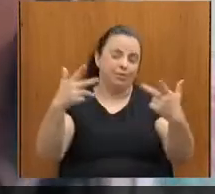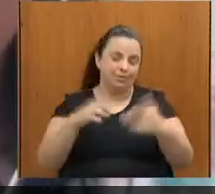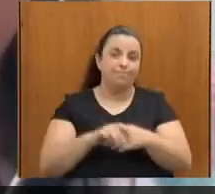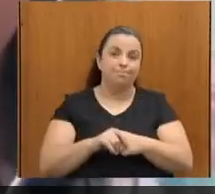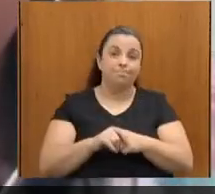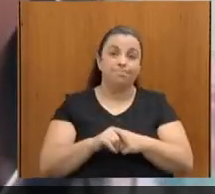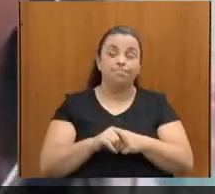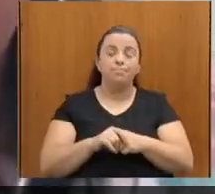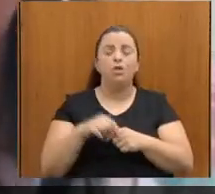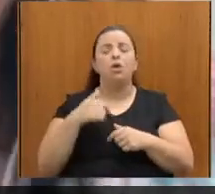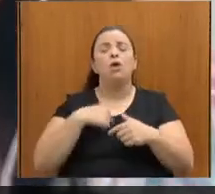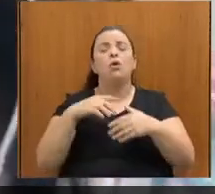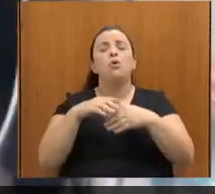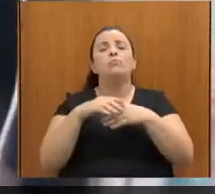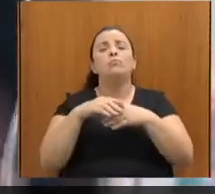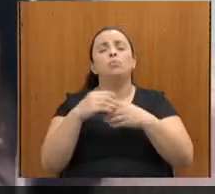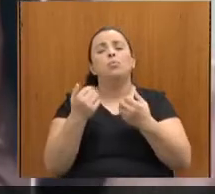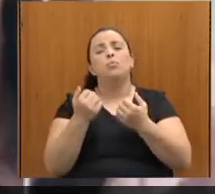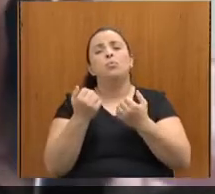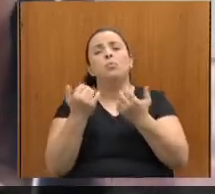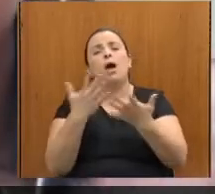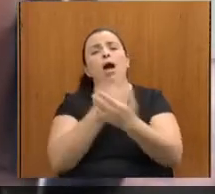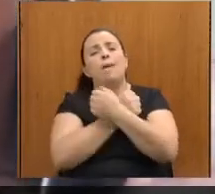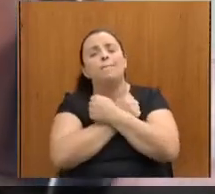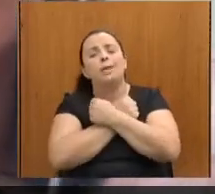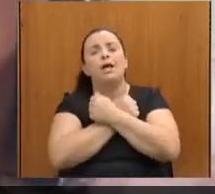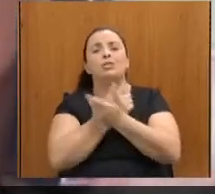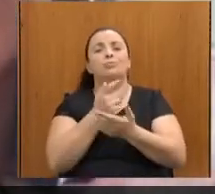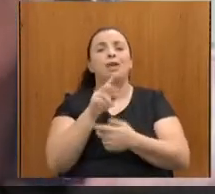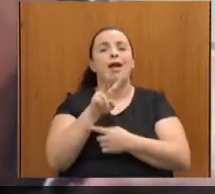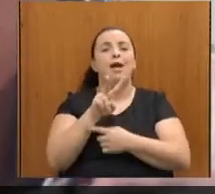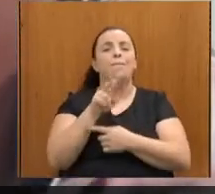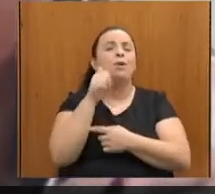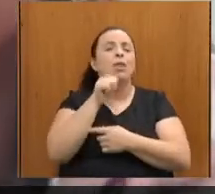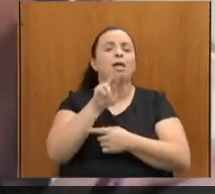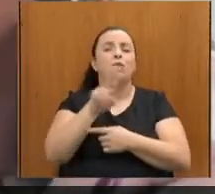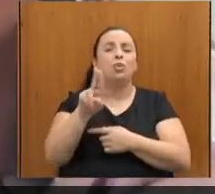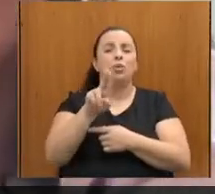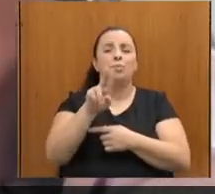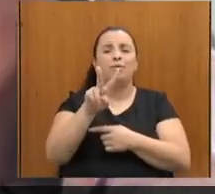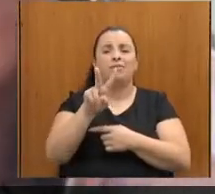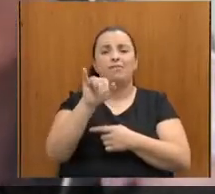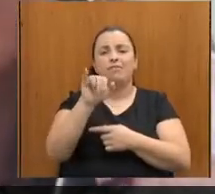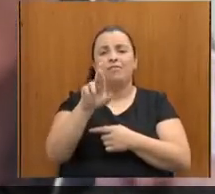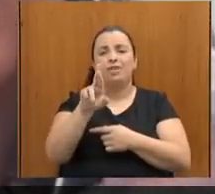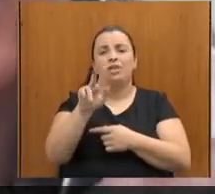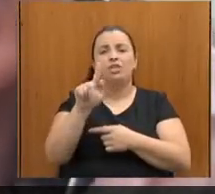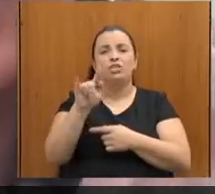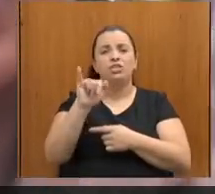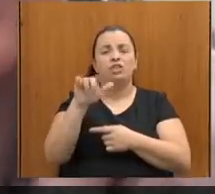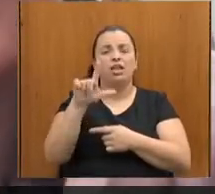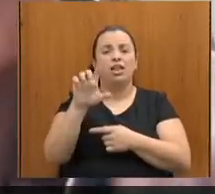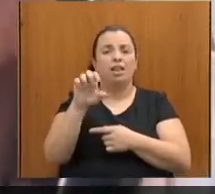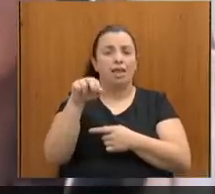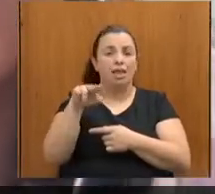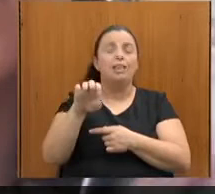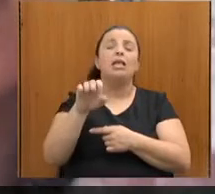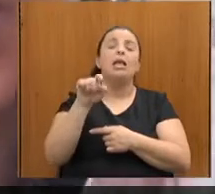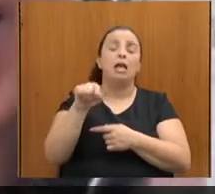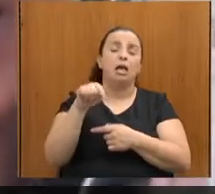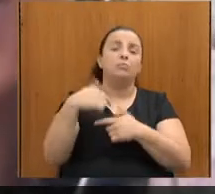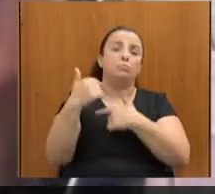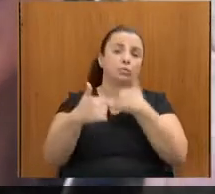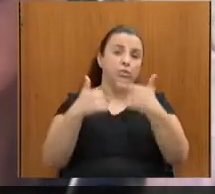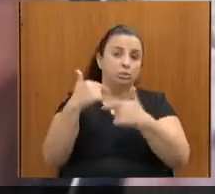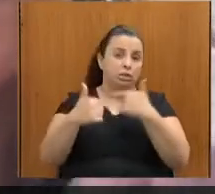Vigilene, que é uma companheira que desenvolve um trabalho muito focado em barões